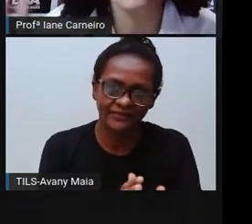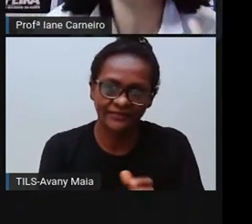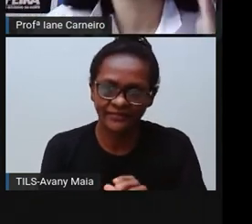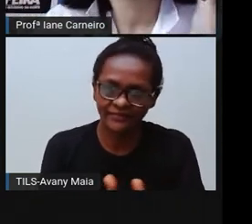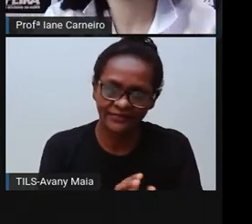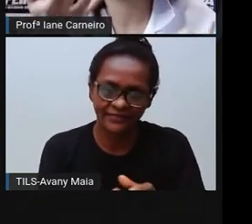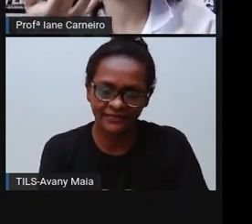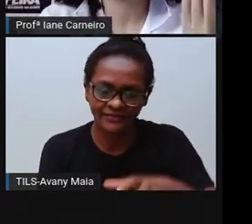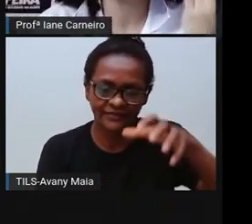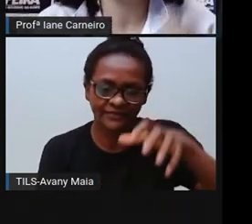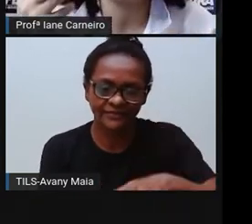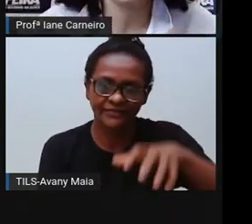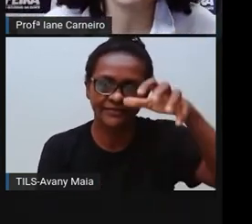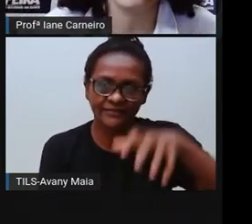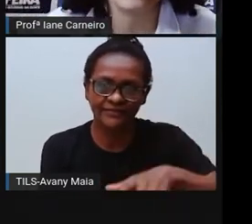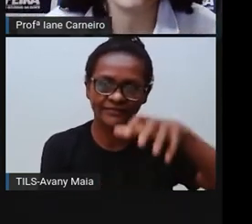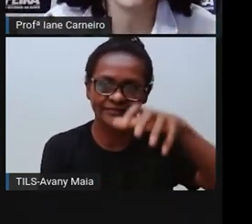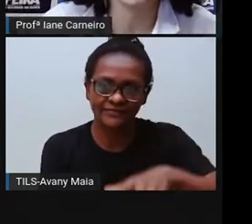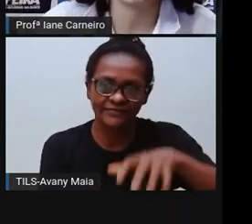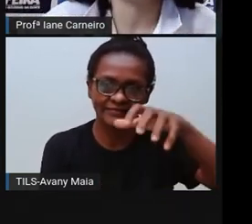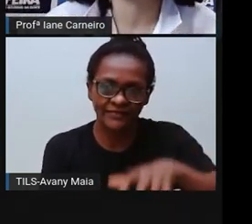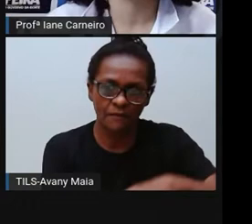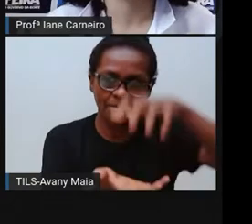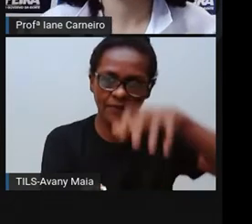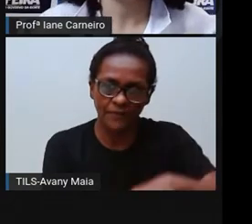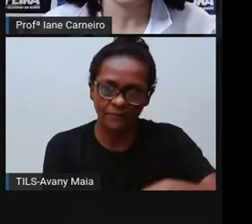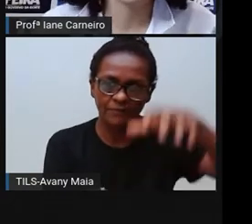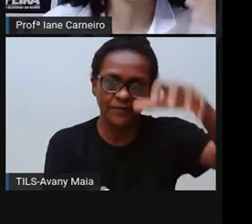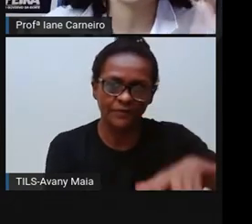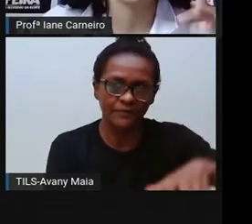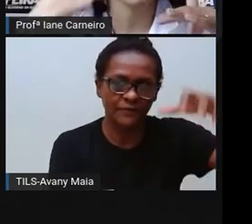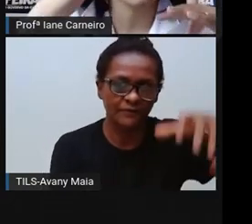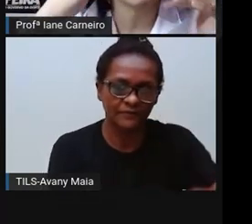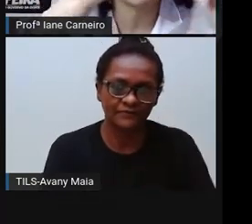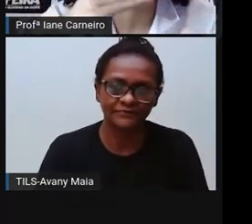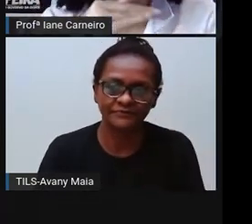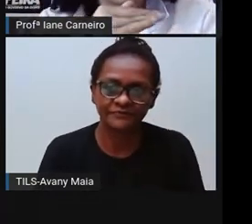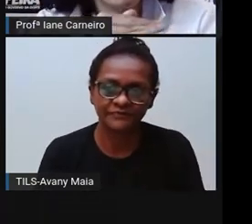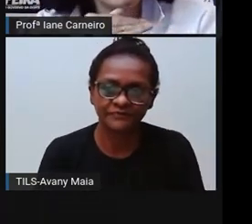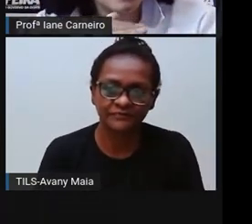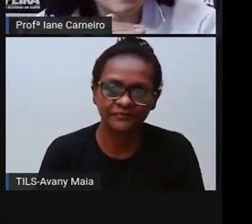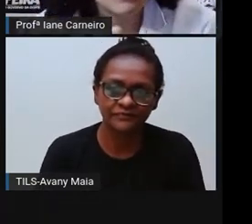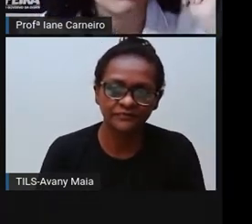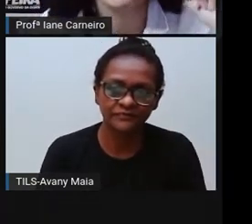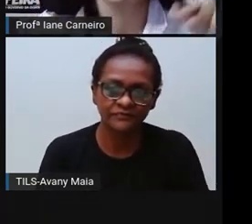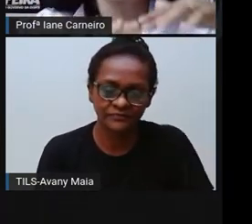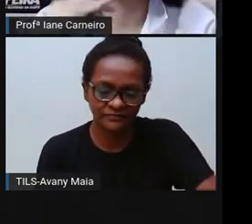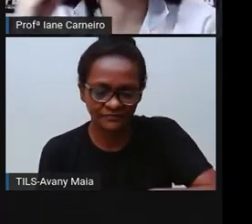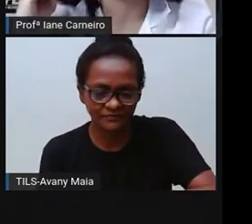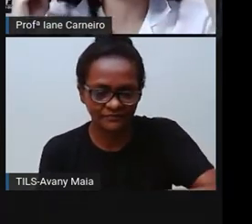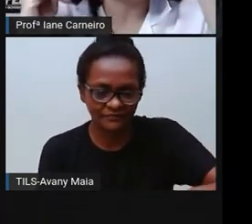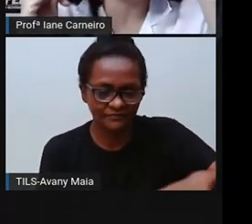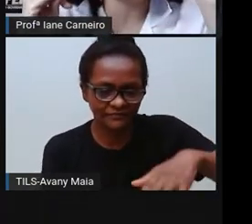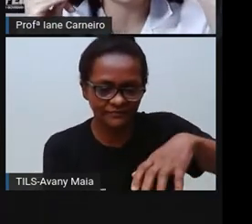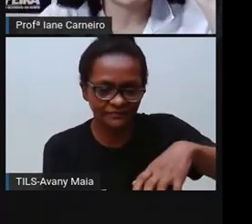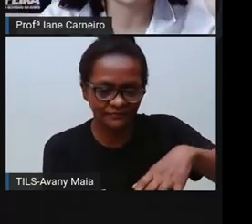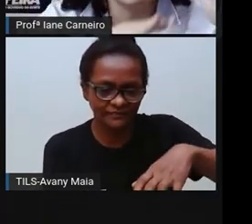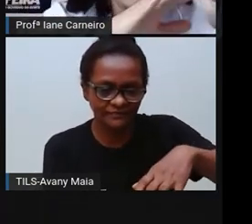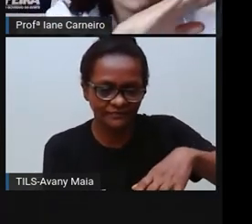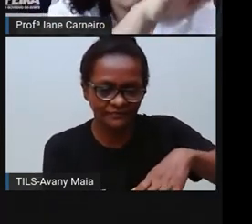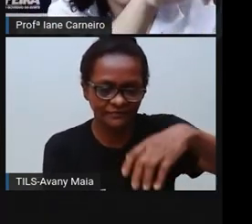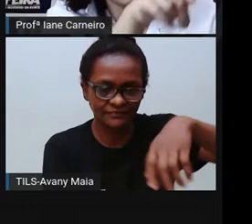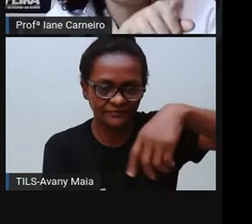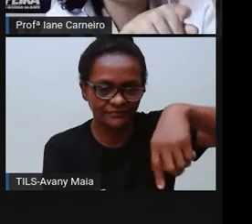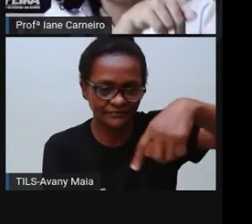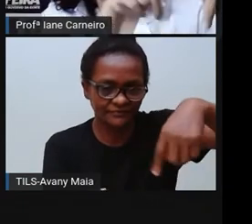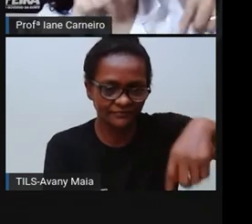mesmo. E a gente vai fazendo diversas brincadeiras com ela. Eu gostava de colocar ela no batente ou na escada de casa, né?